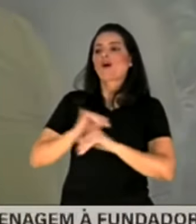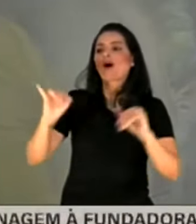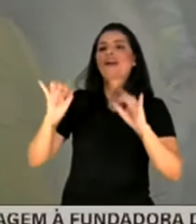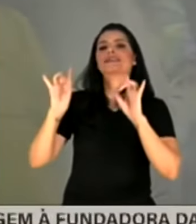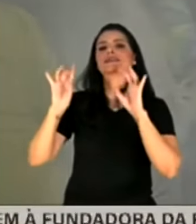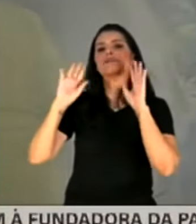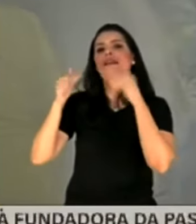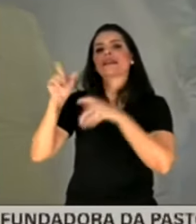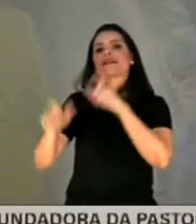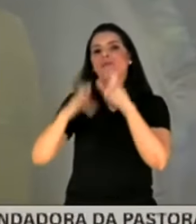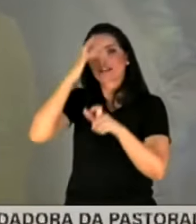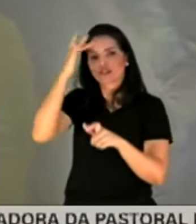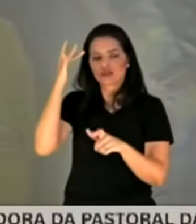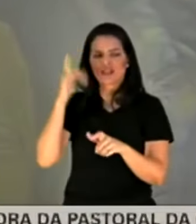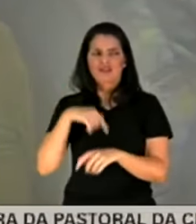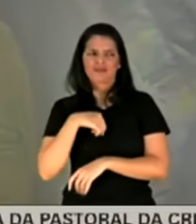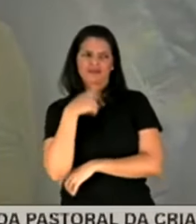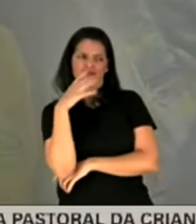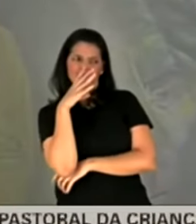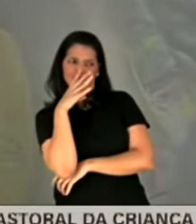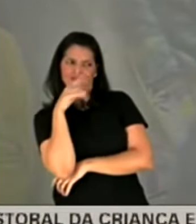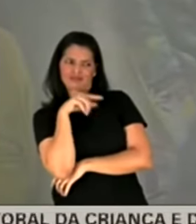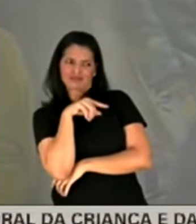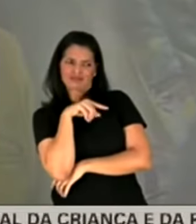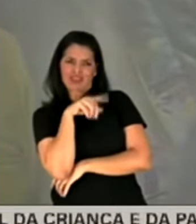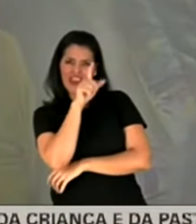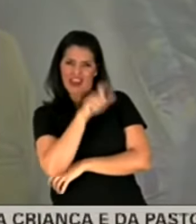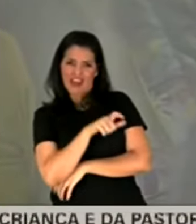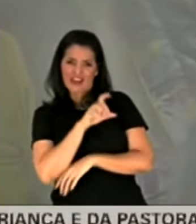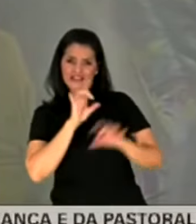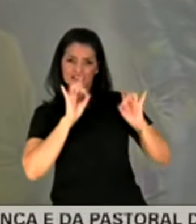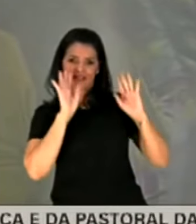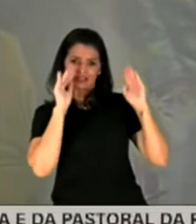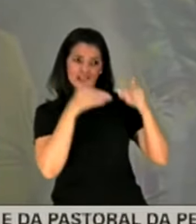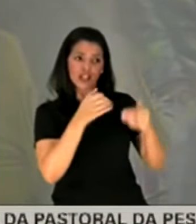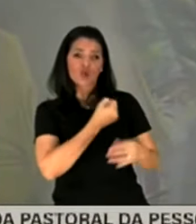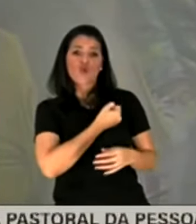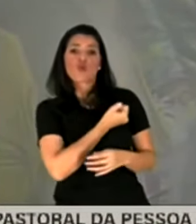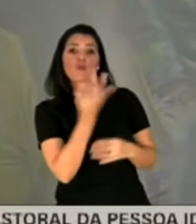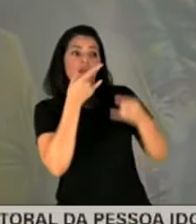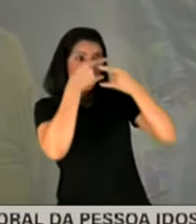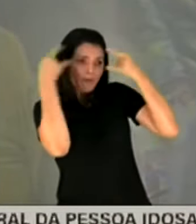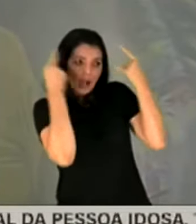especialistas em pessoas, mas eu sempre vi a Prevent especialista como especialista em números.